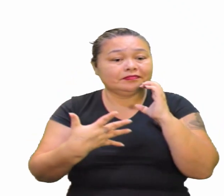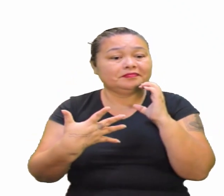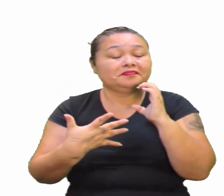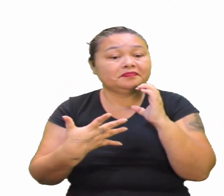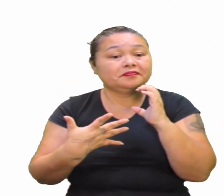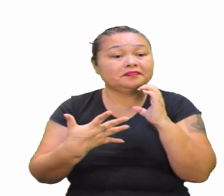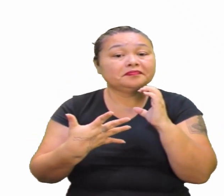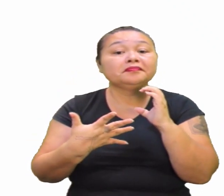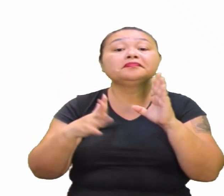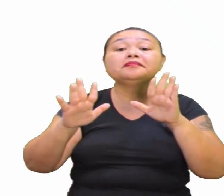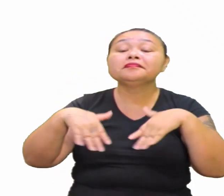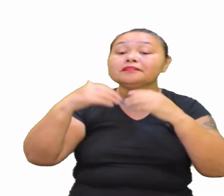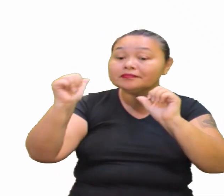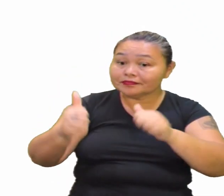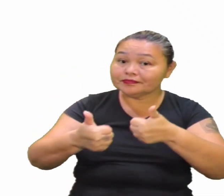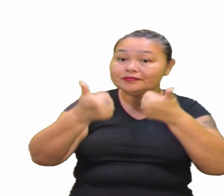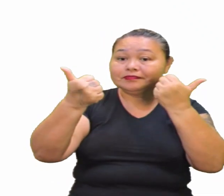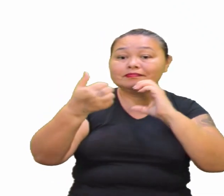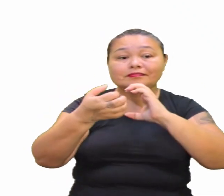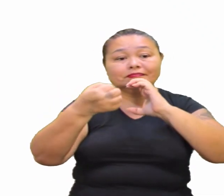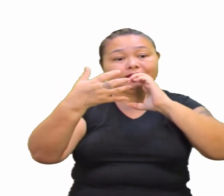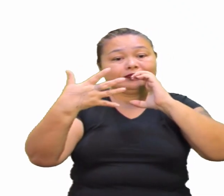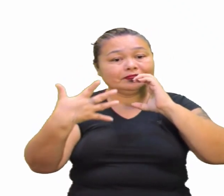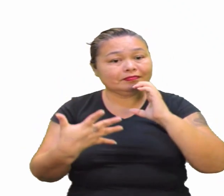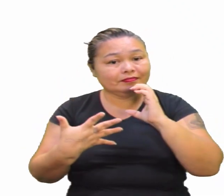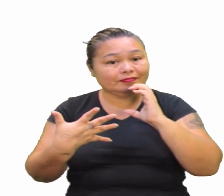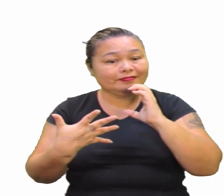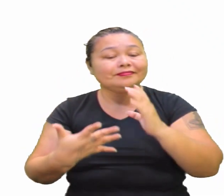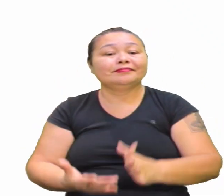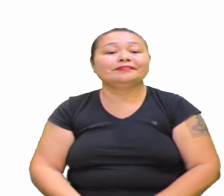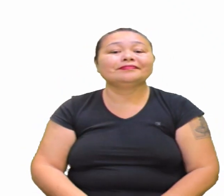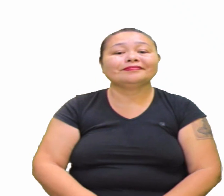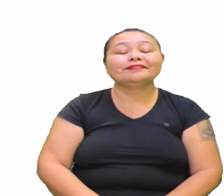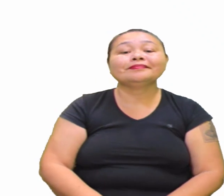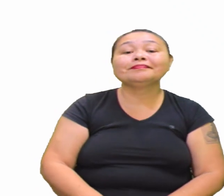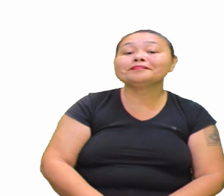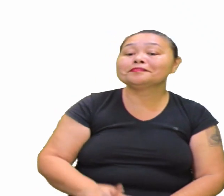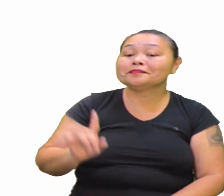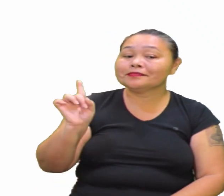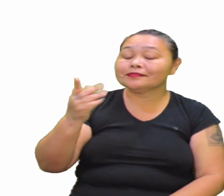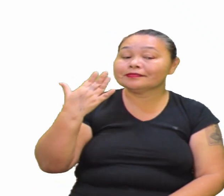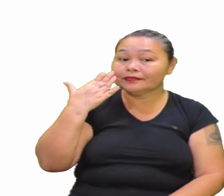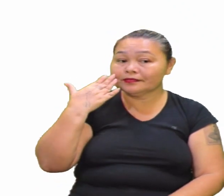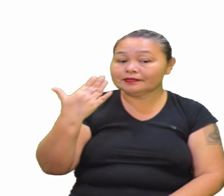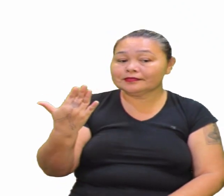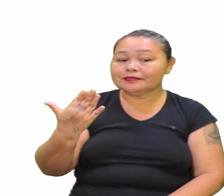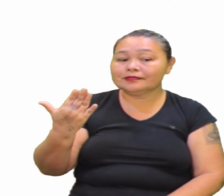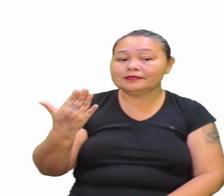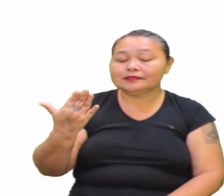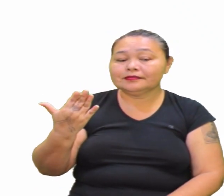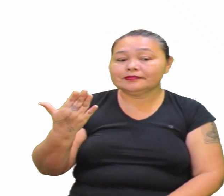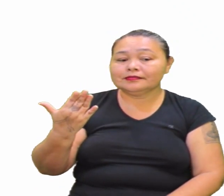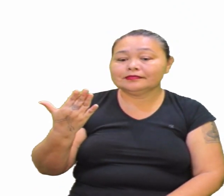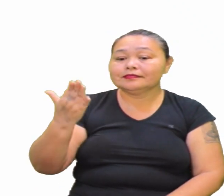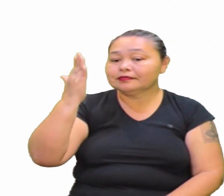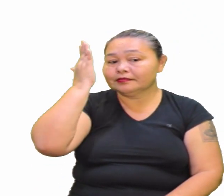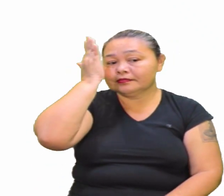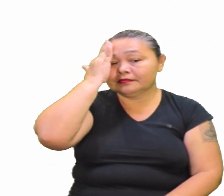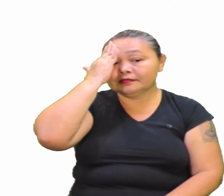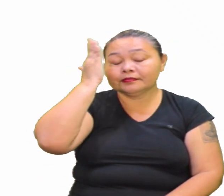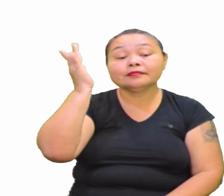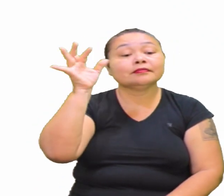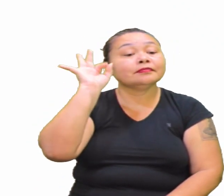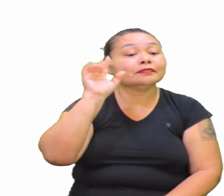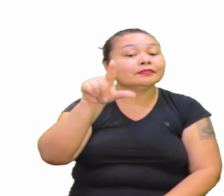Ele quer saber qualidade E manutenção dessas características De cara aí, né? A gente já sabe que a